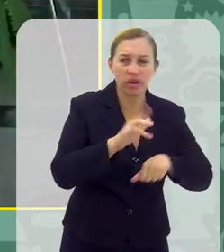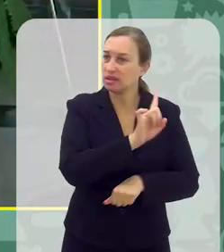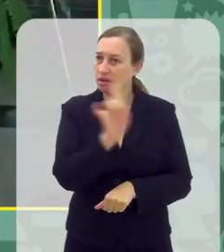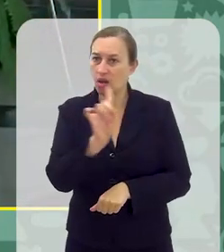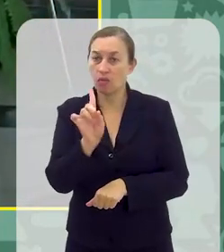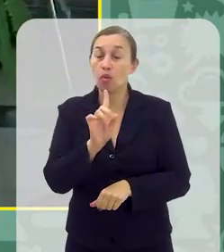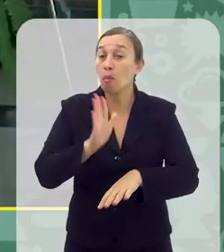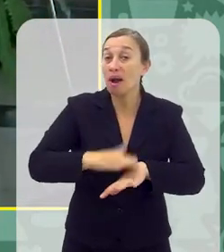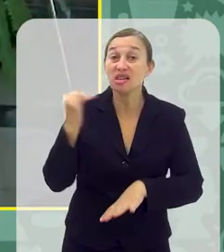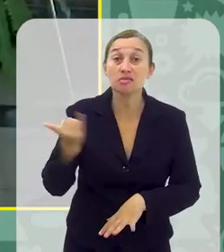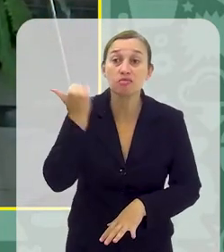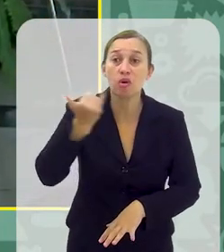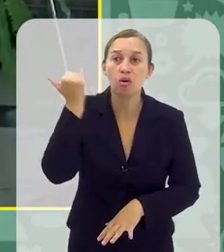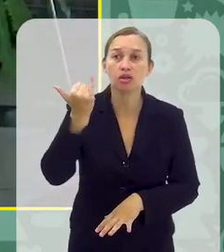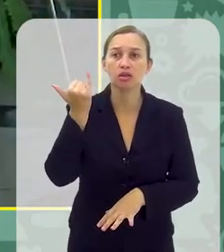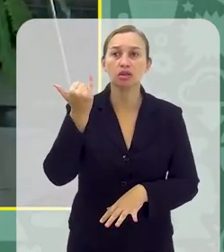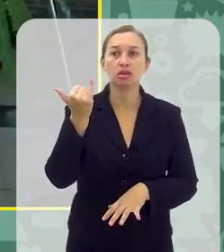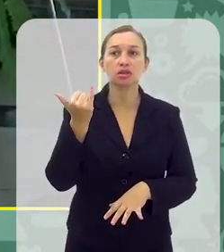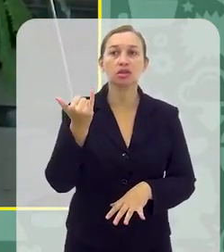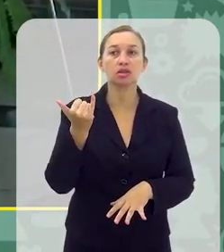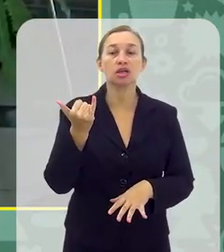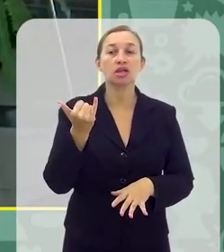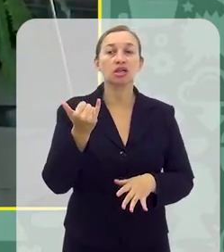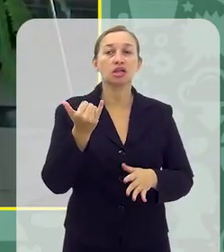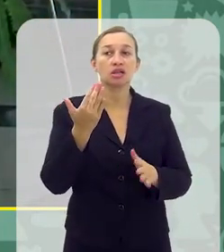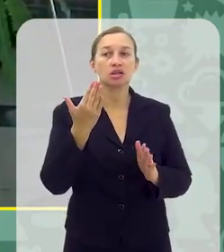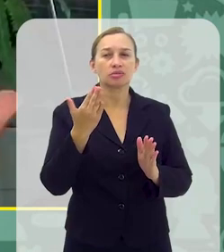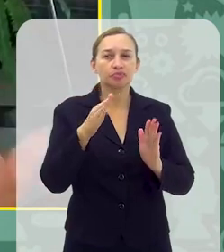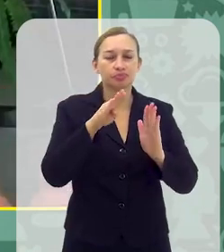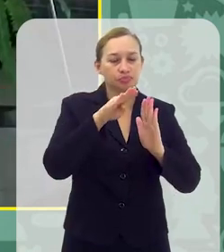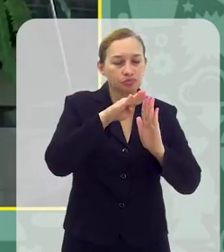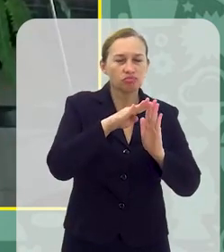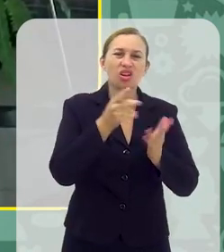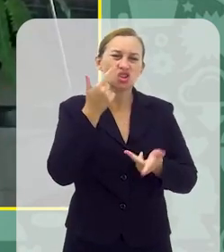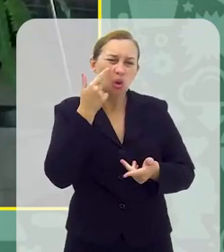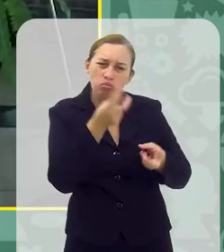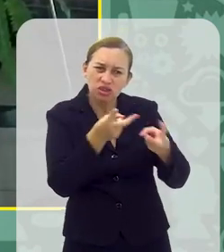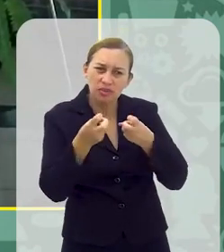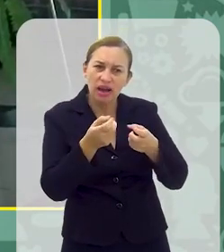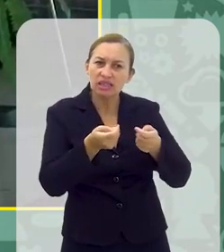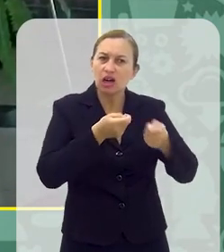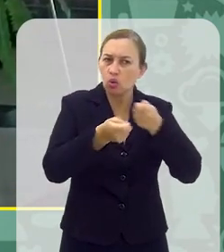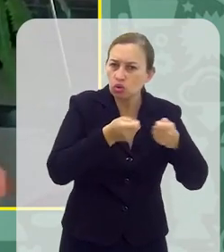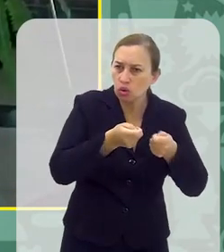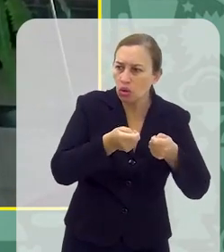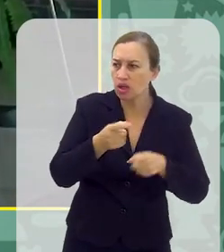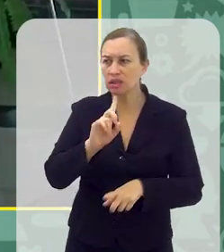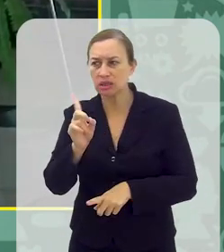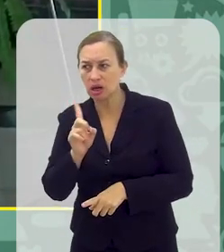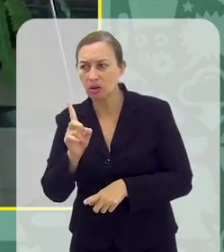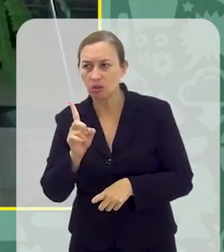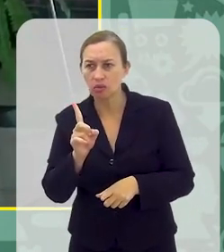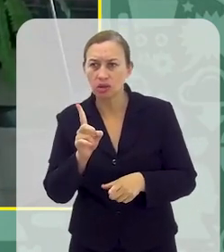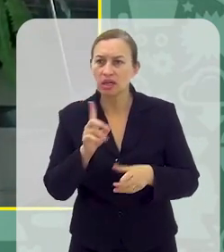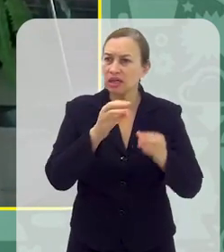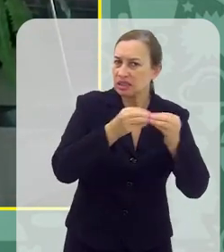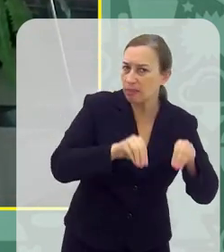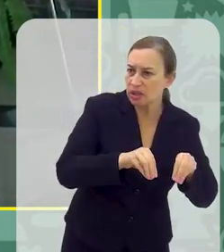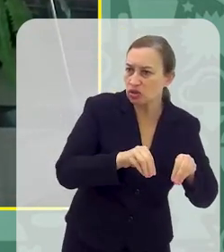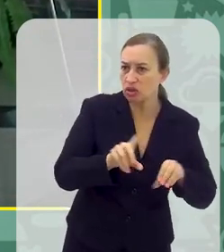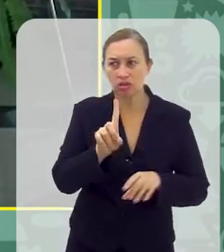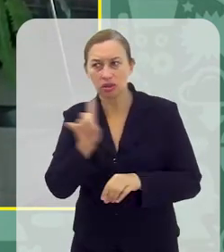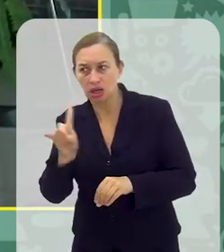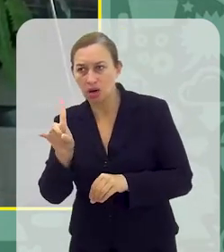é isso, o mais importante é a gente examinar o padrão de uso, está saindo do controle, está no controle, está prejudicando no dia a dia, não está